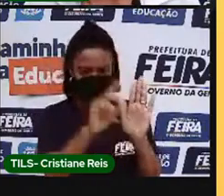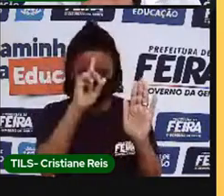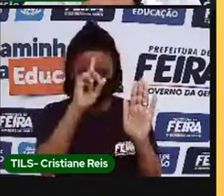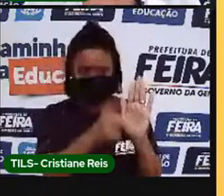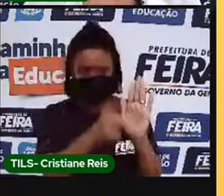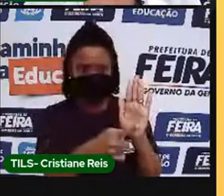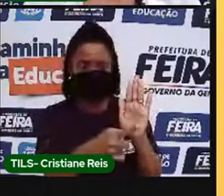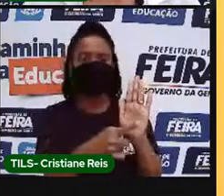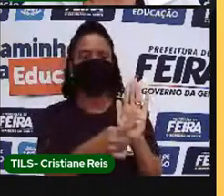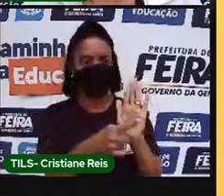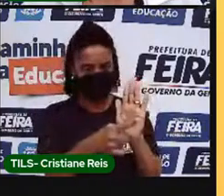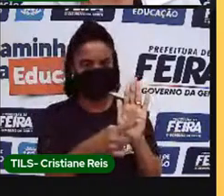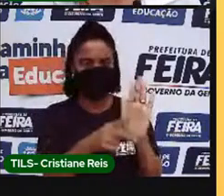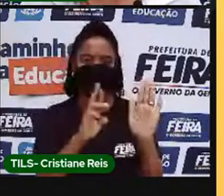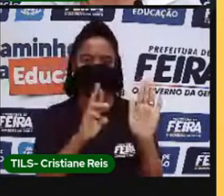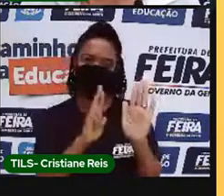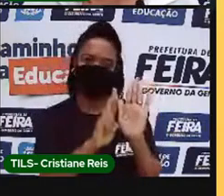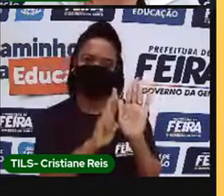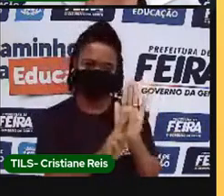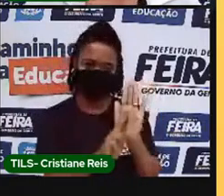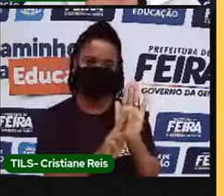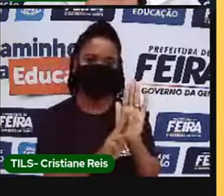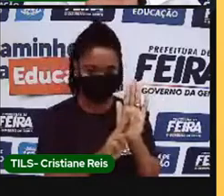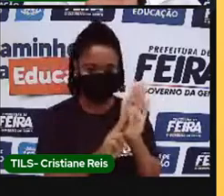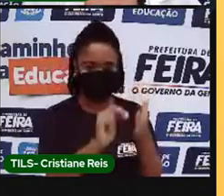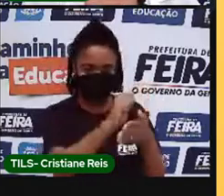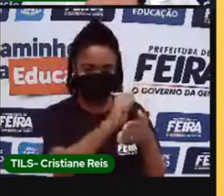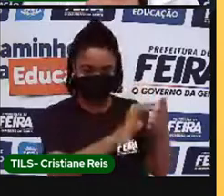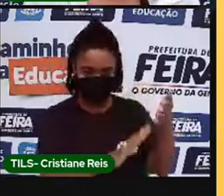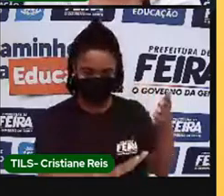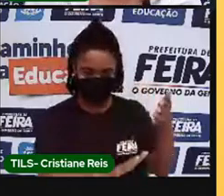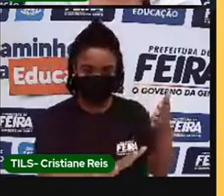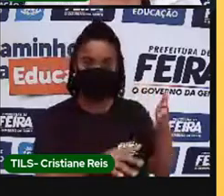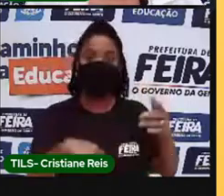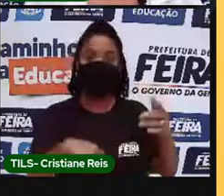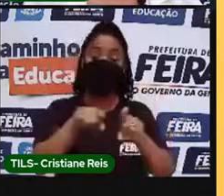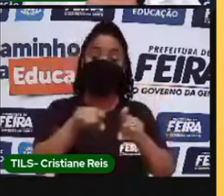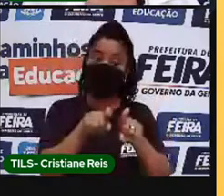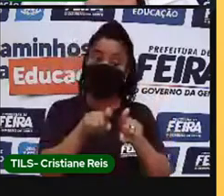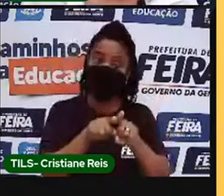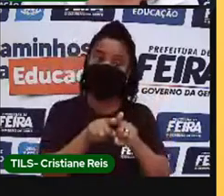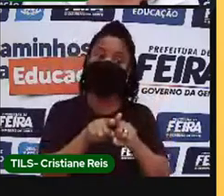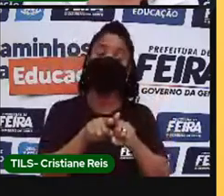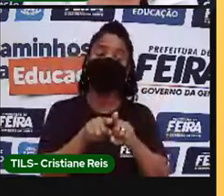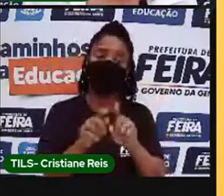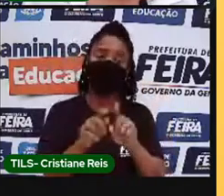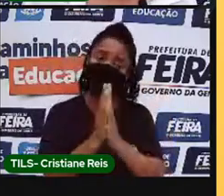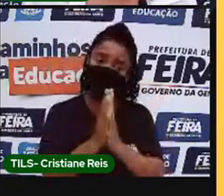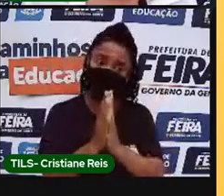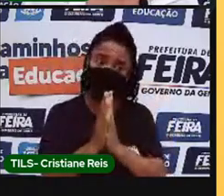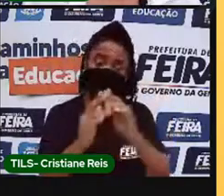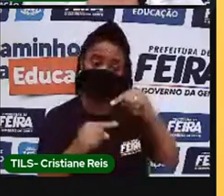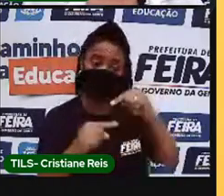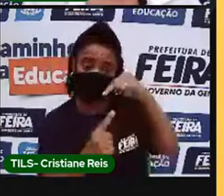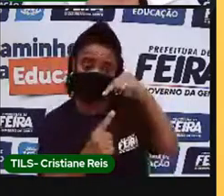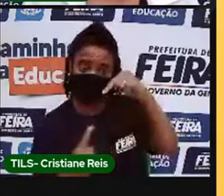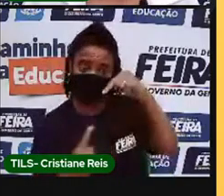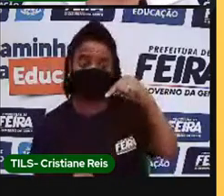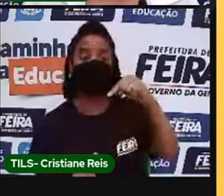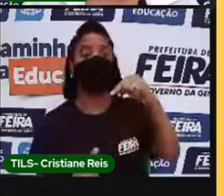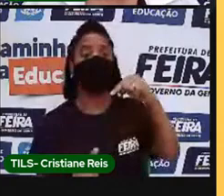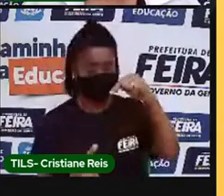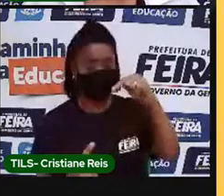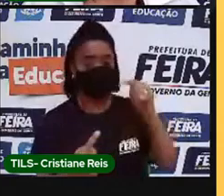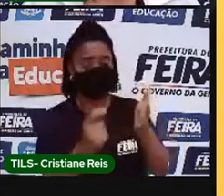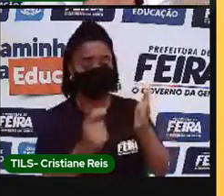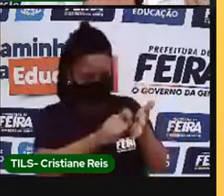texto que é proposto mais de uma vez. Peço também que você anote tudo no caderno. inclusive as